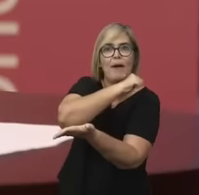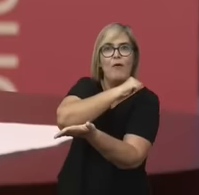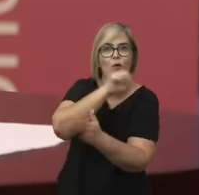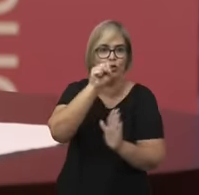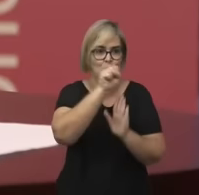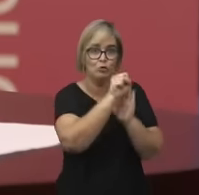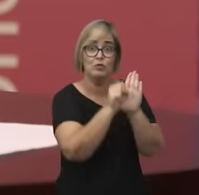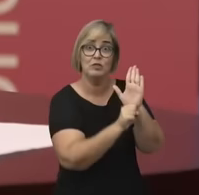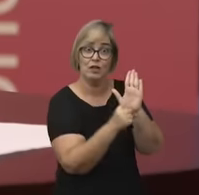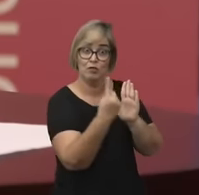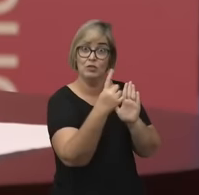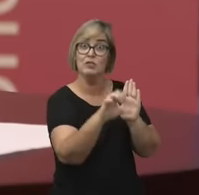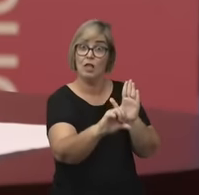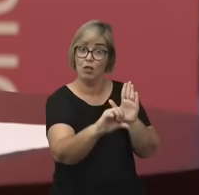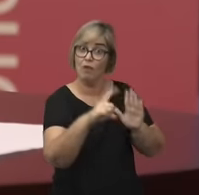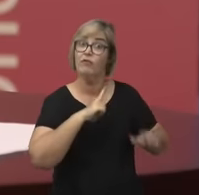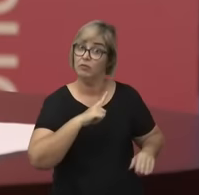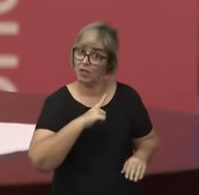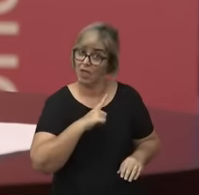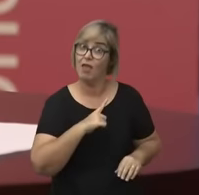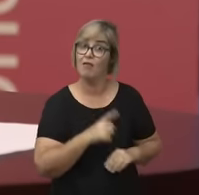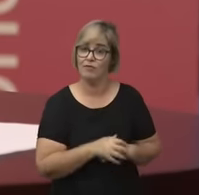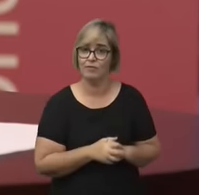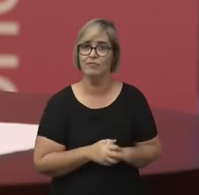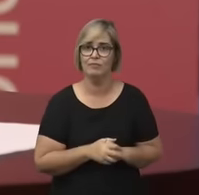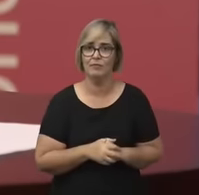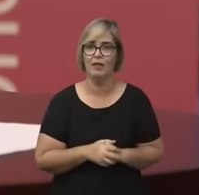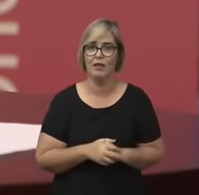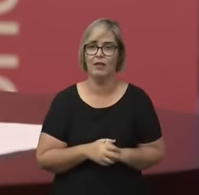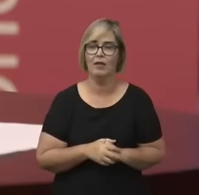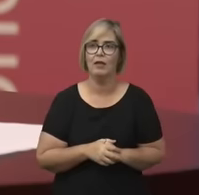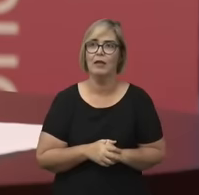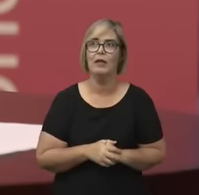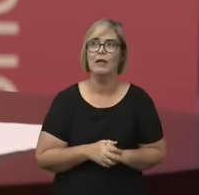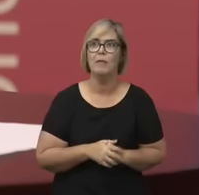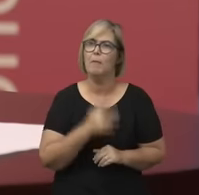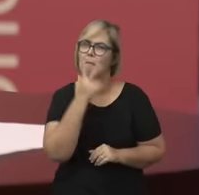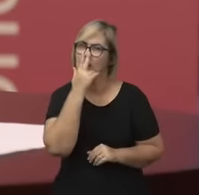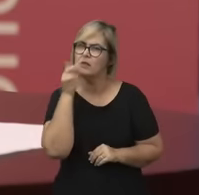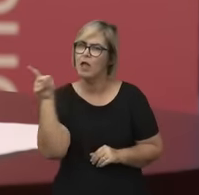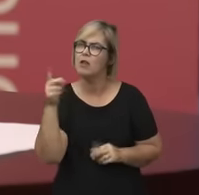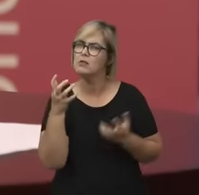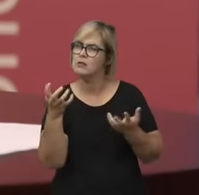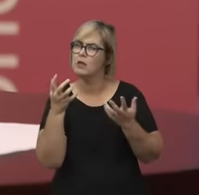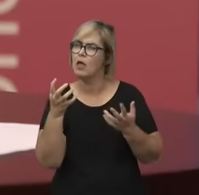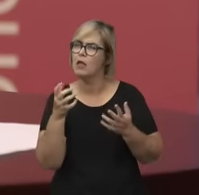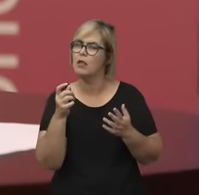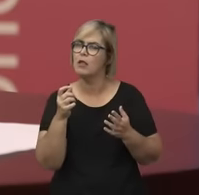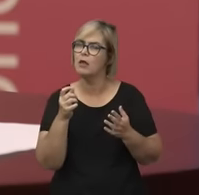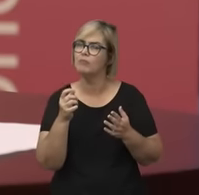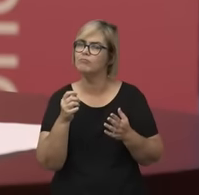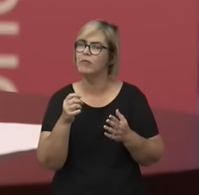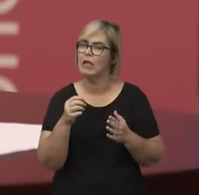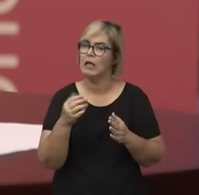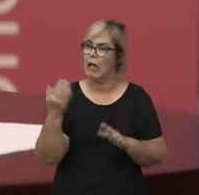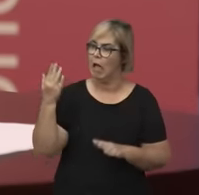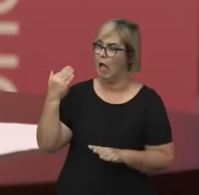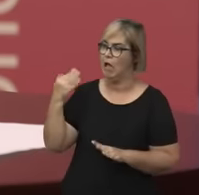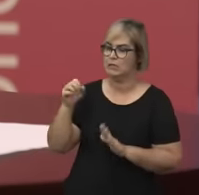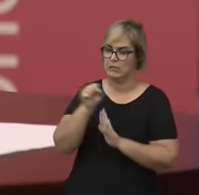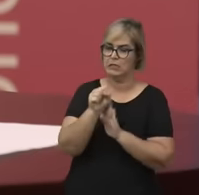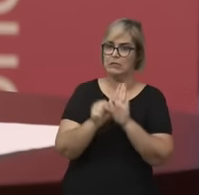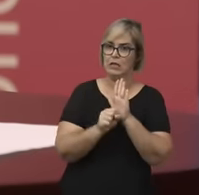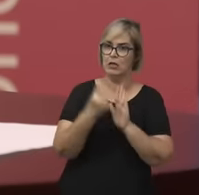projeto específico de apagamento, que esse projeto é um projeto intencional, porque, antes do século XIX, em Diógenes e